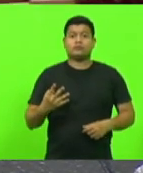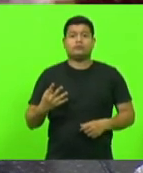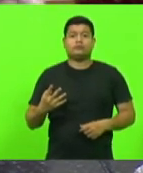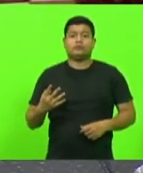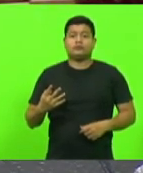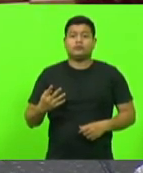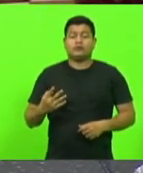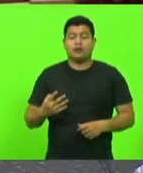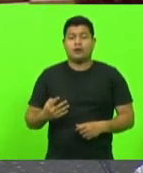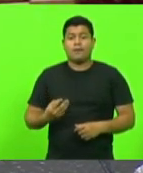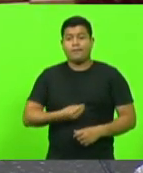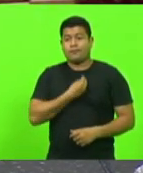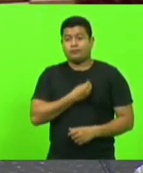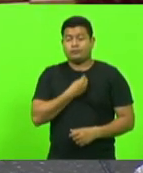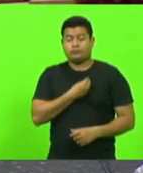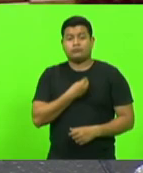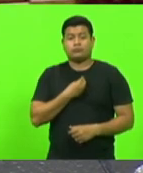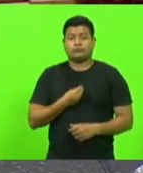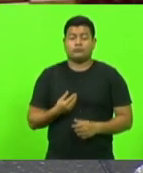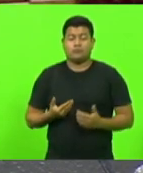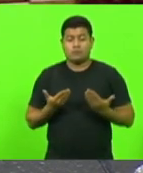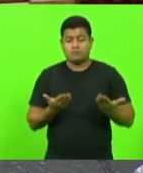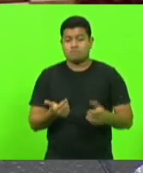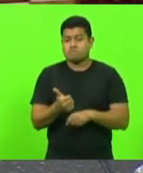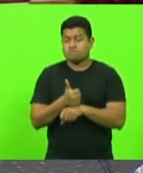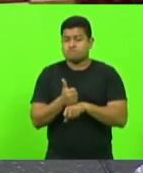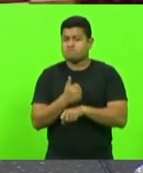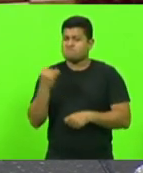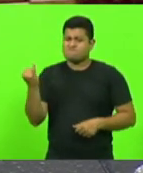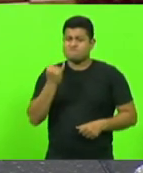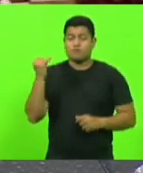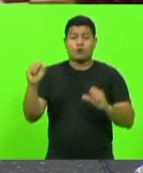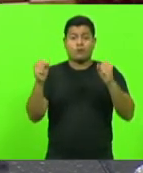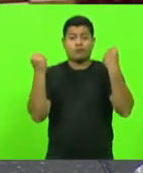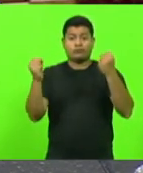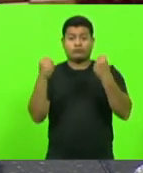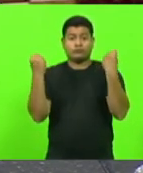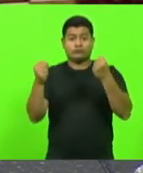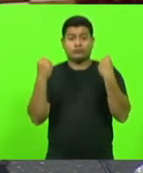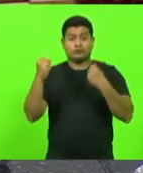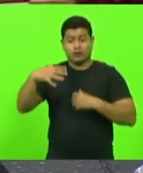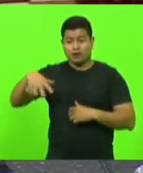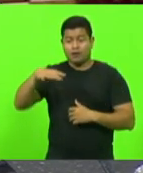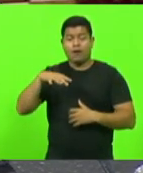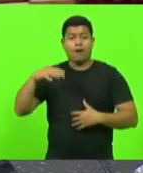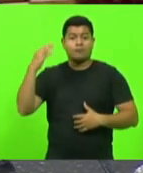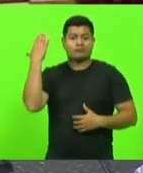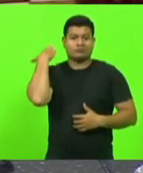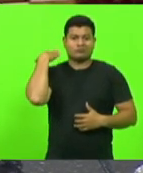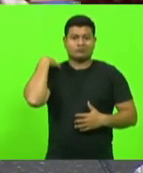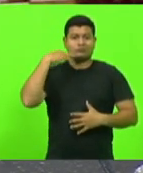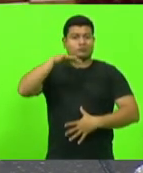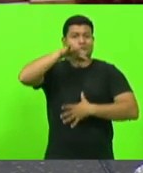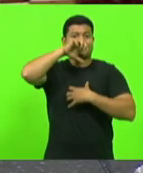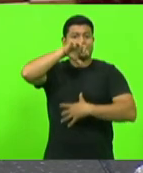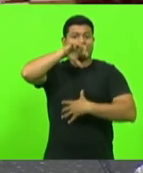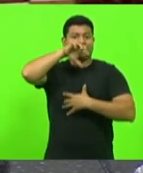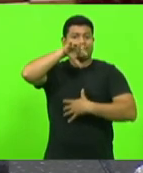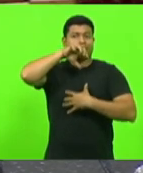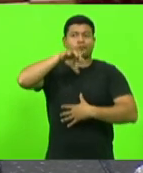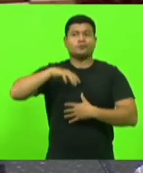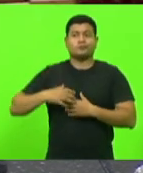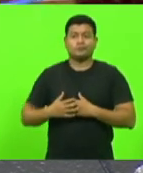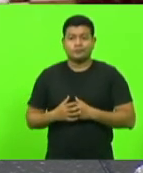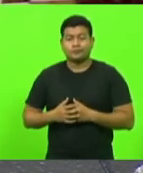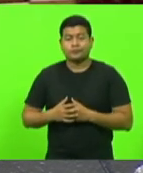a presença desse importante profissional de fisioterapia pulmonar, respiratória, nos leitos de UTI. E esse debate agora